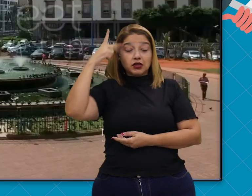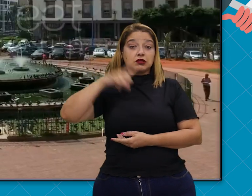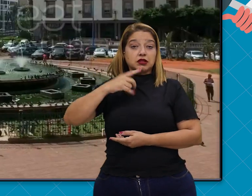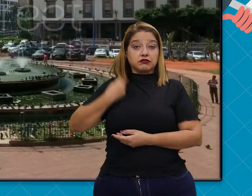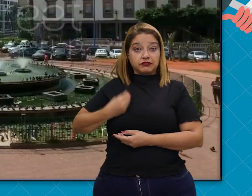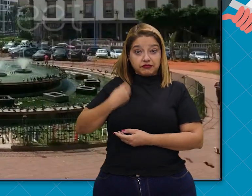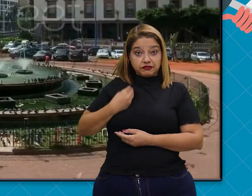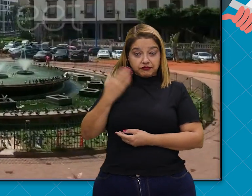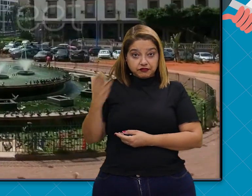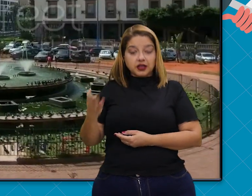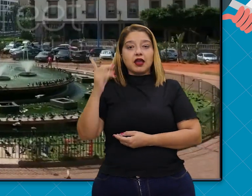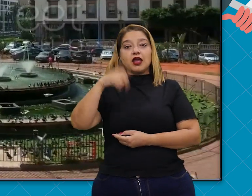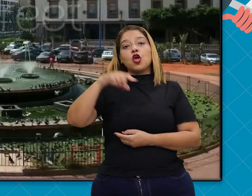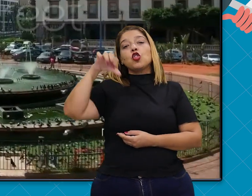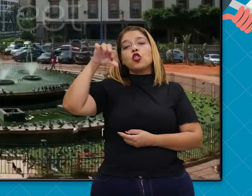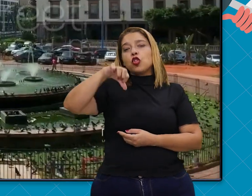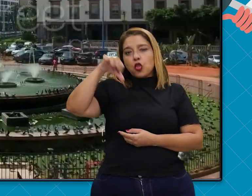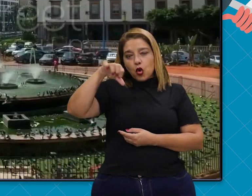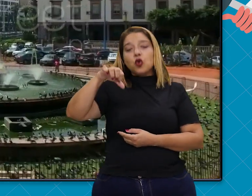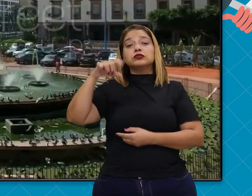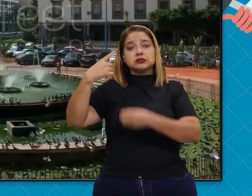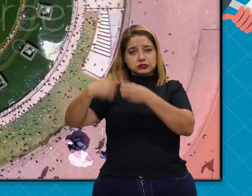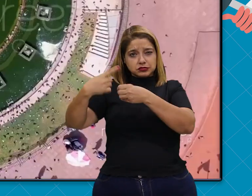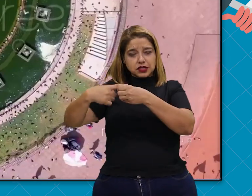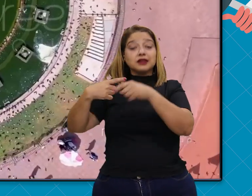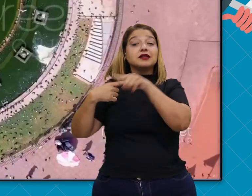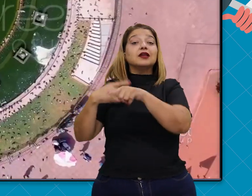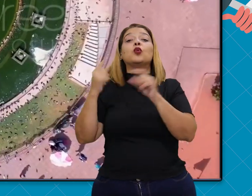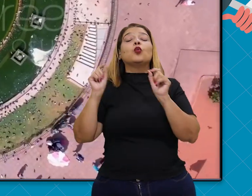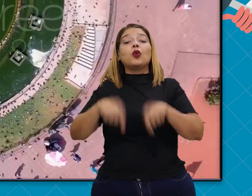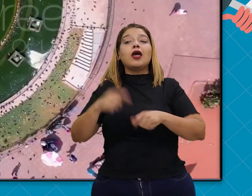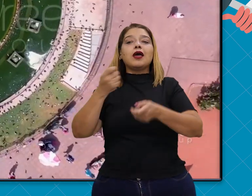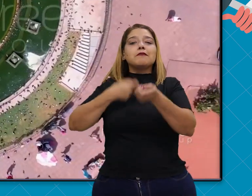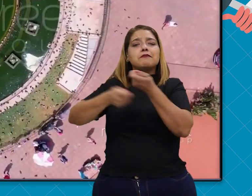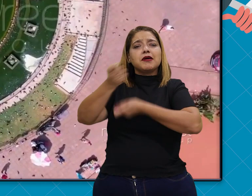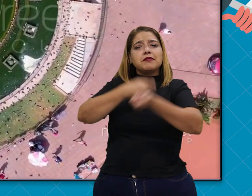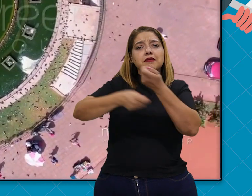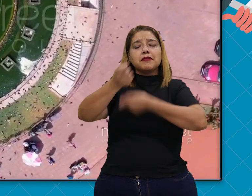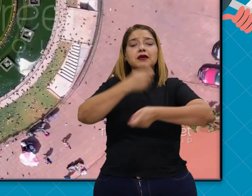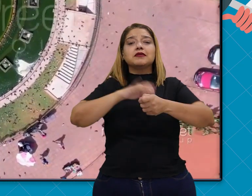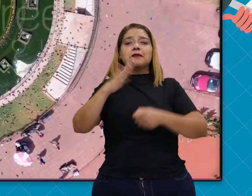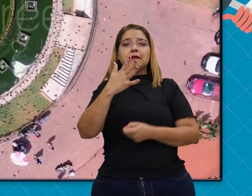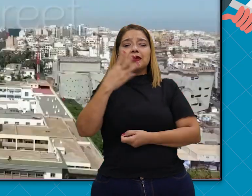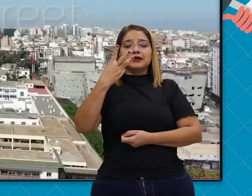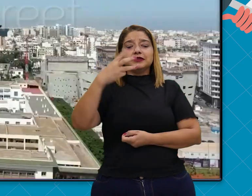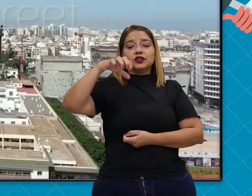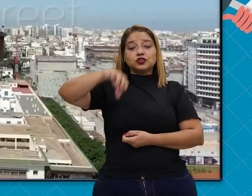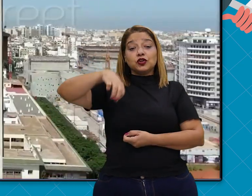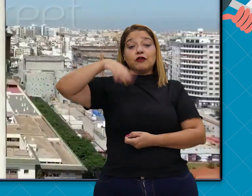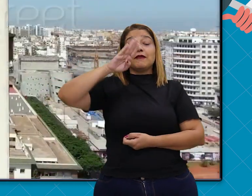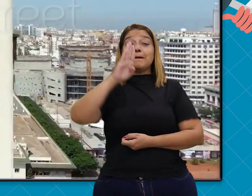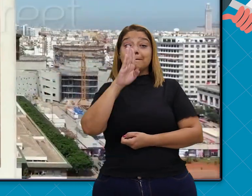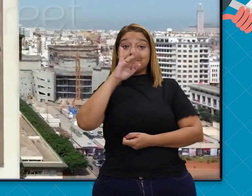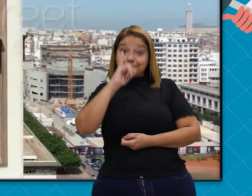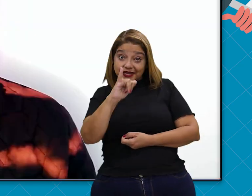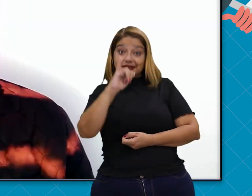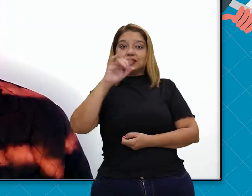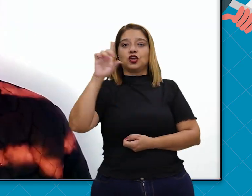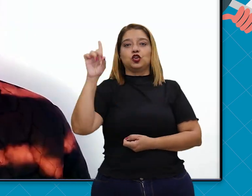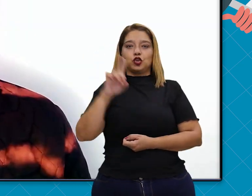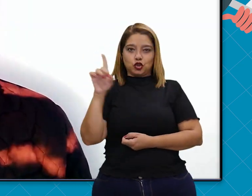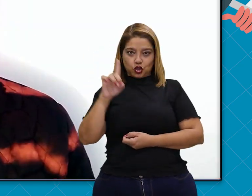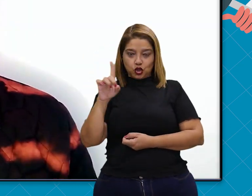em nono lugar com um orçamento de 39 bilhões de dólares. E existem dois